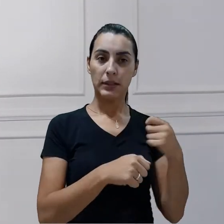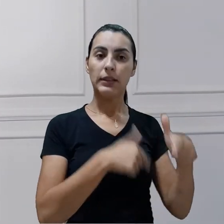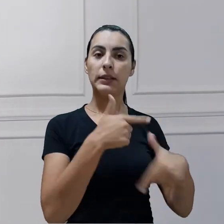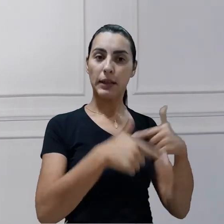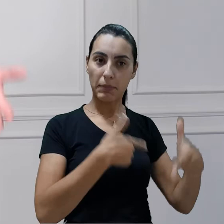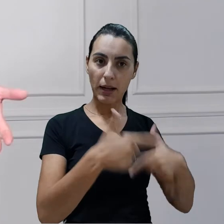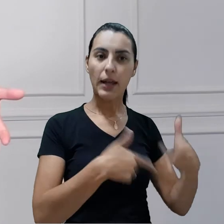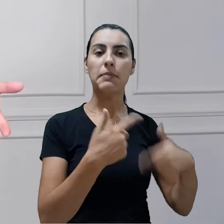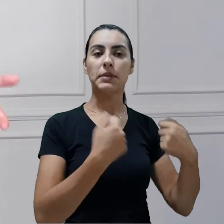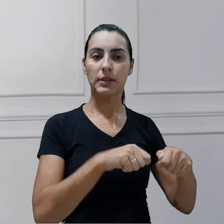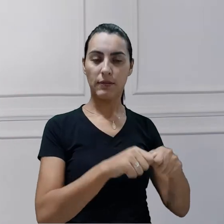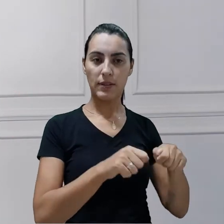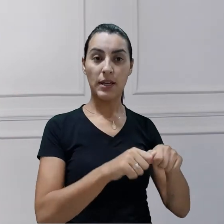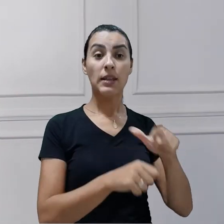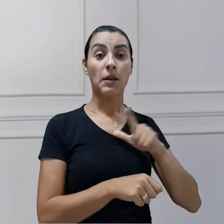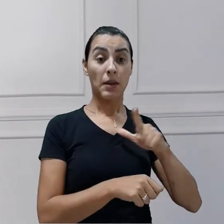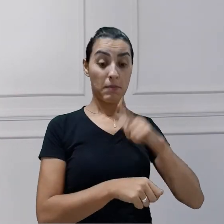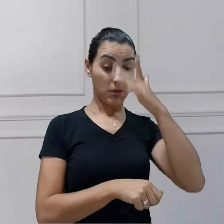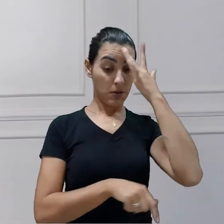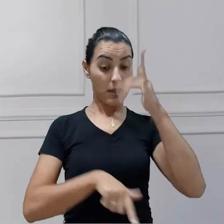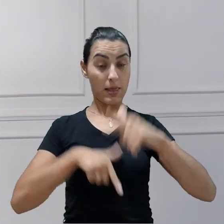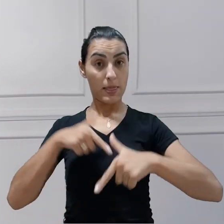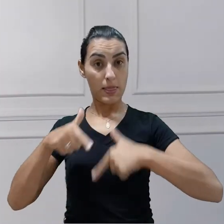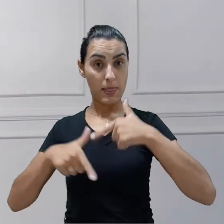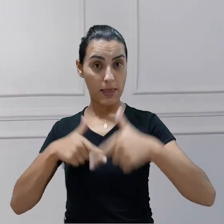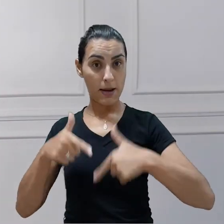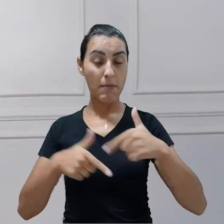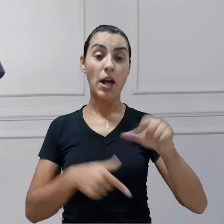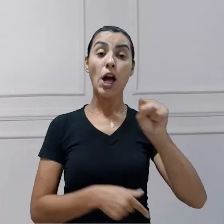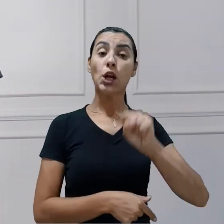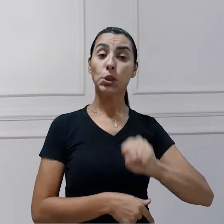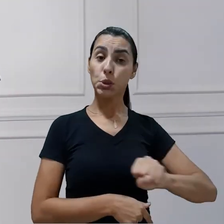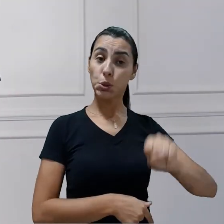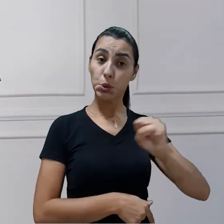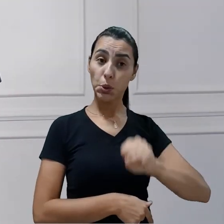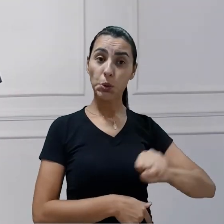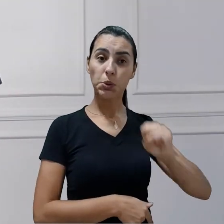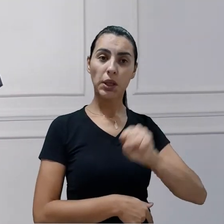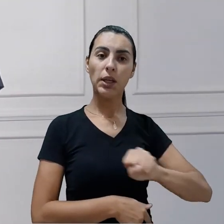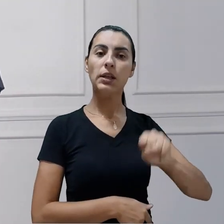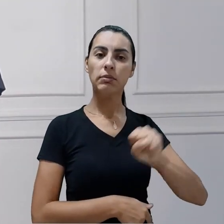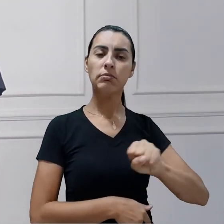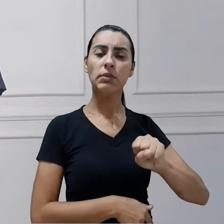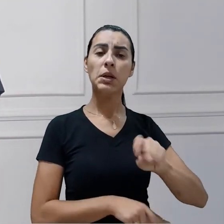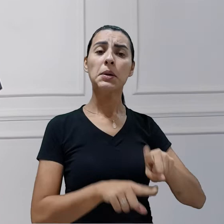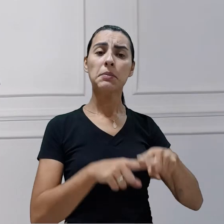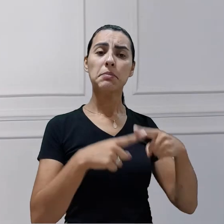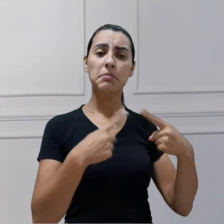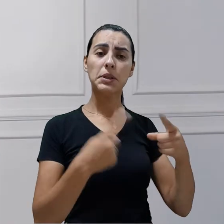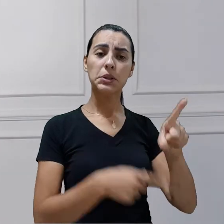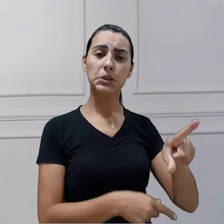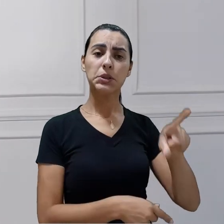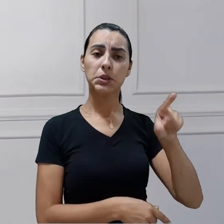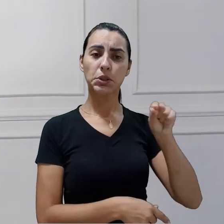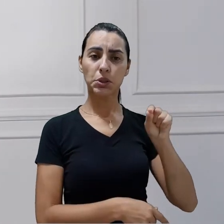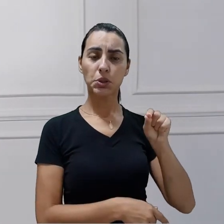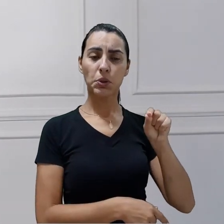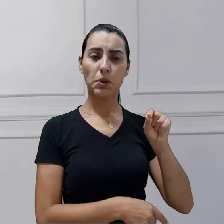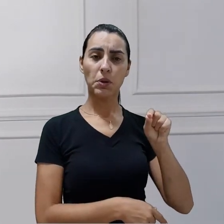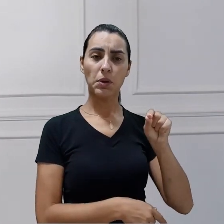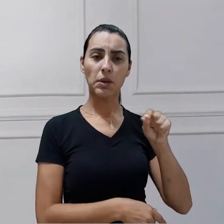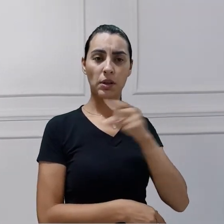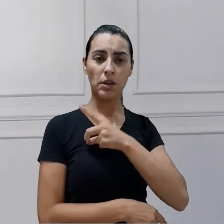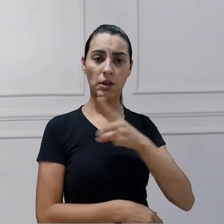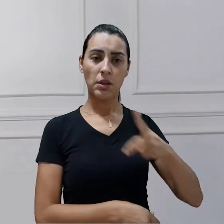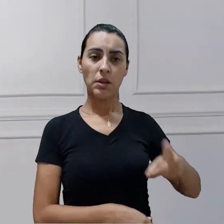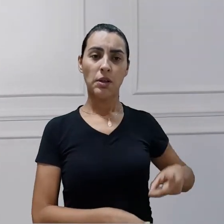têm os seus trabalhos, são solteiras e que acabam ingressando e assumindo o ministério